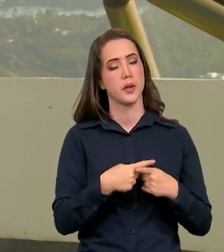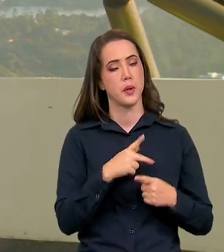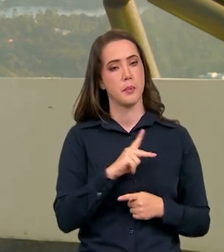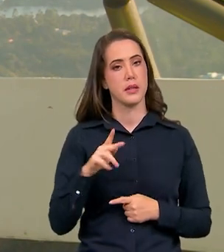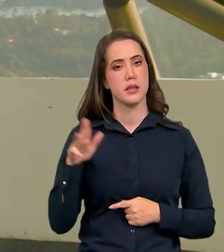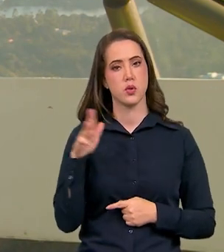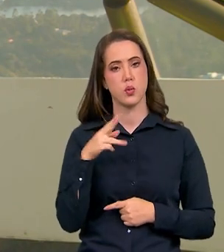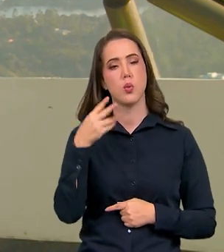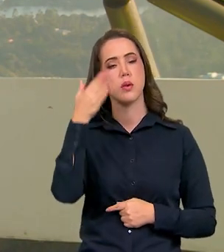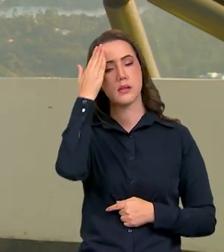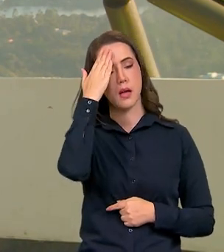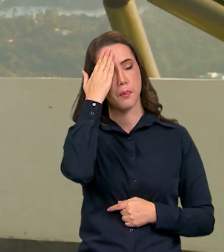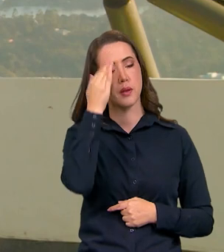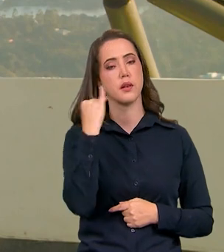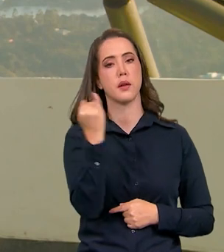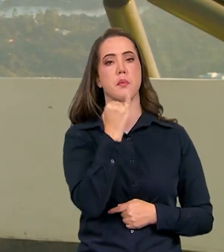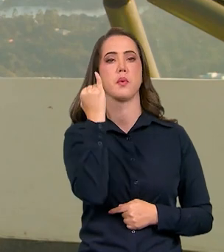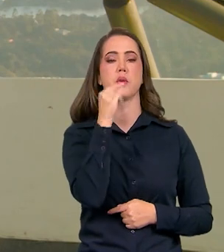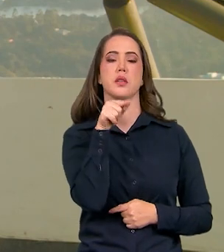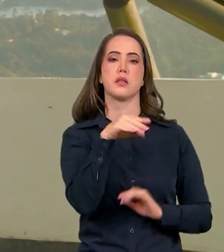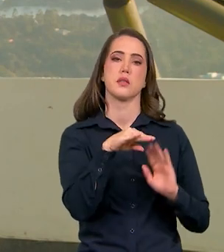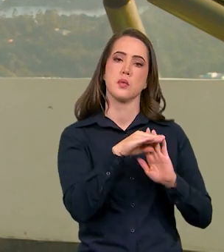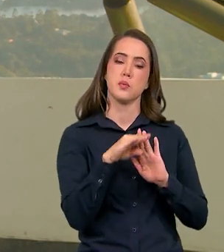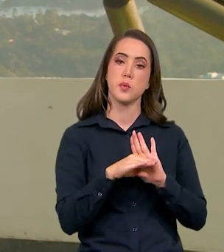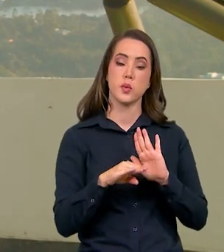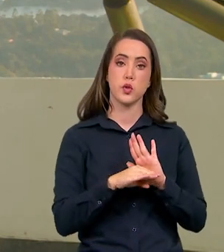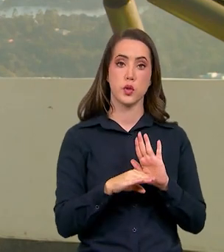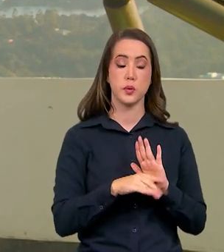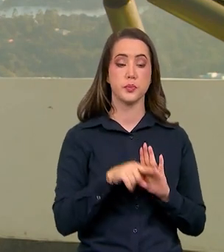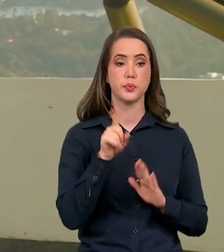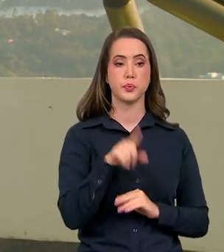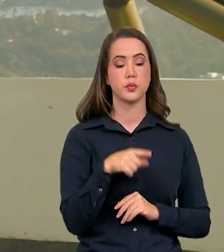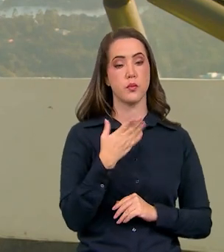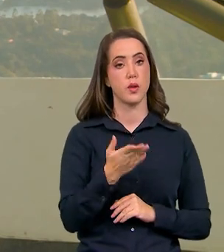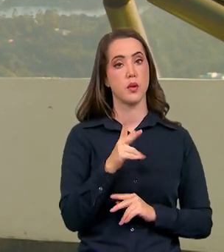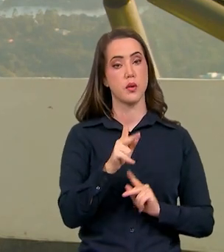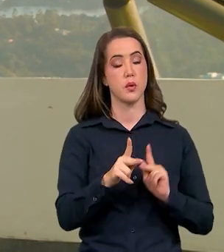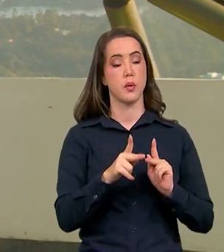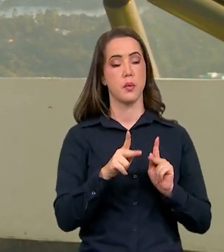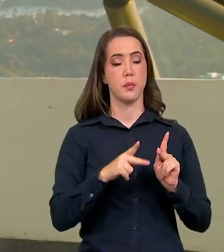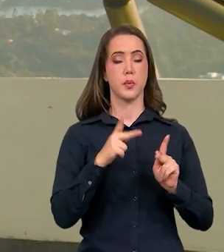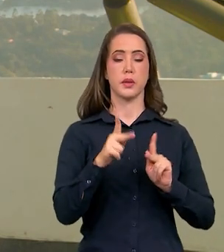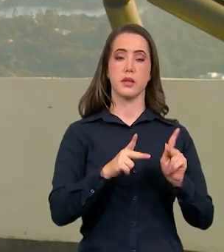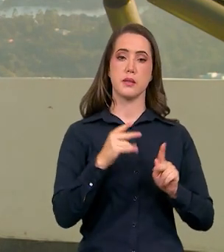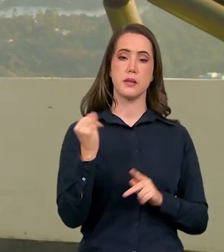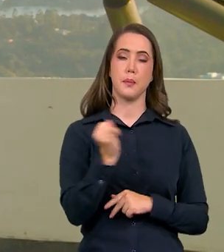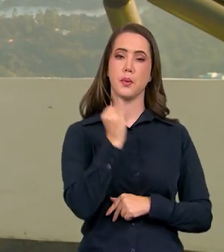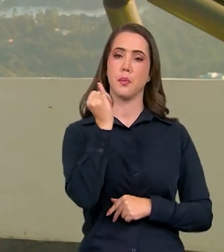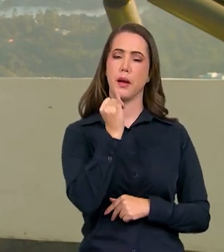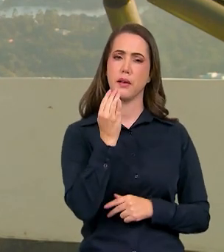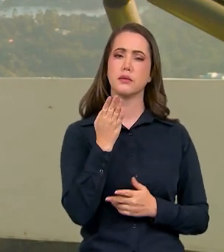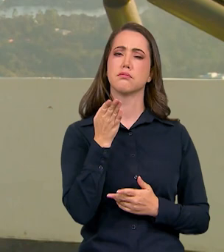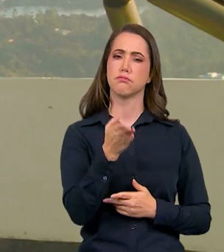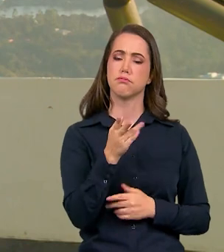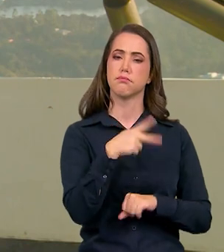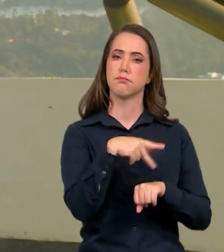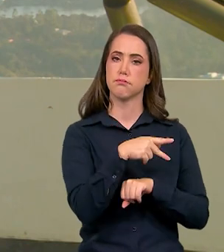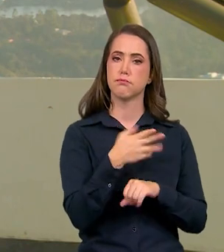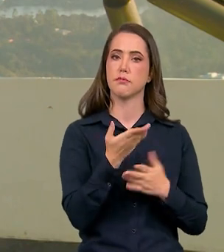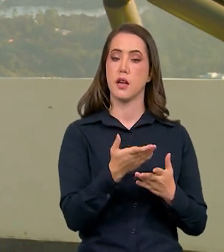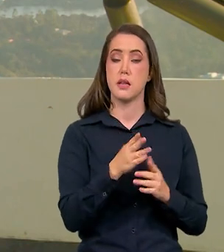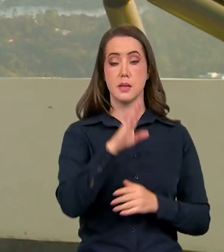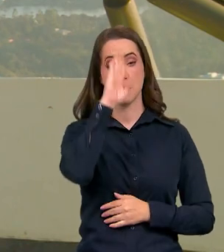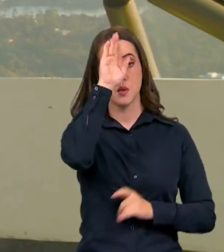importância desse projeto, desse programa para o país e para essa região principalmente do país.